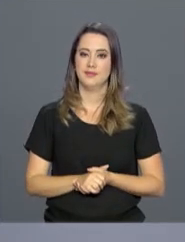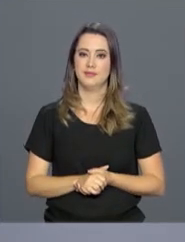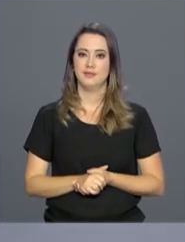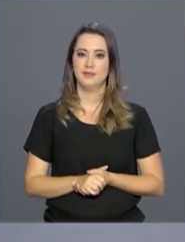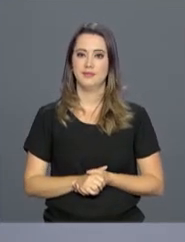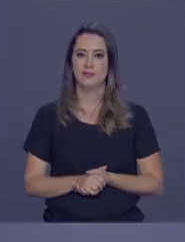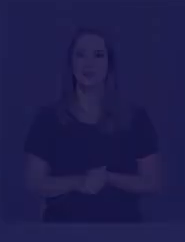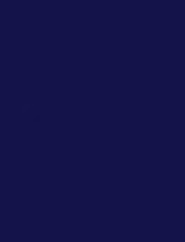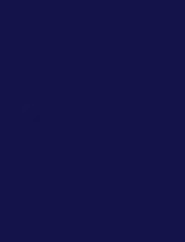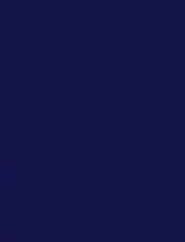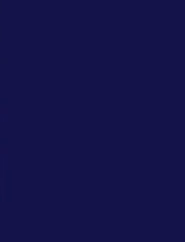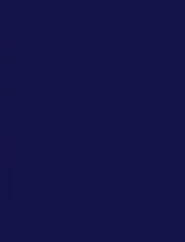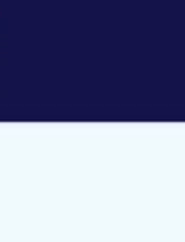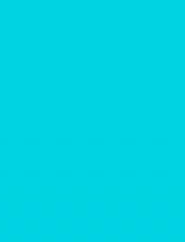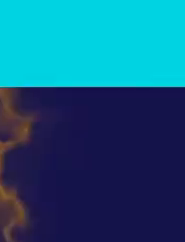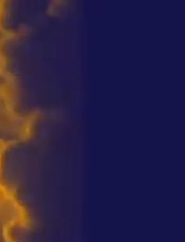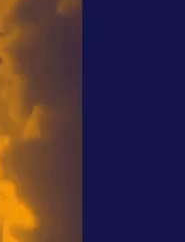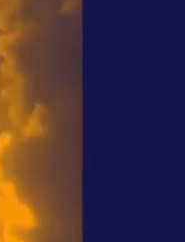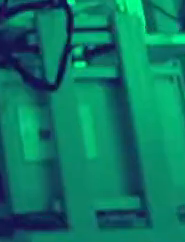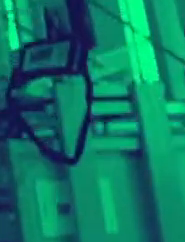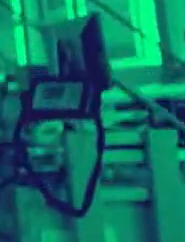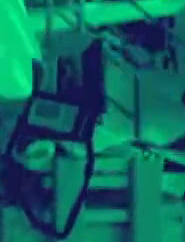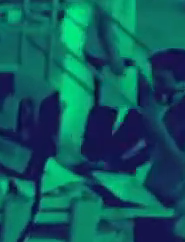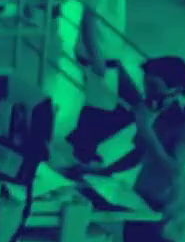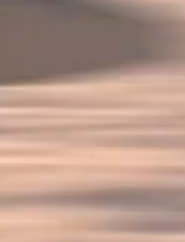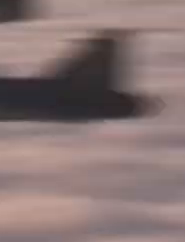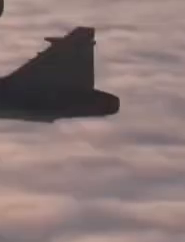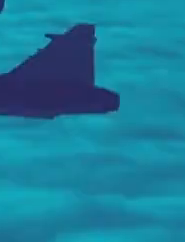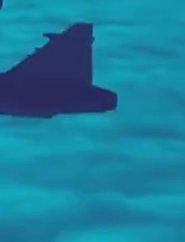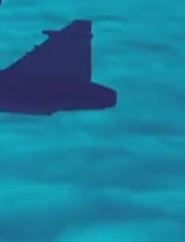Federal. Tchau. Tchau. Tchau.